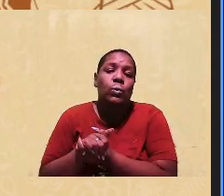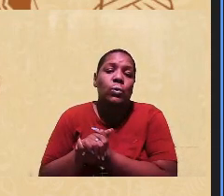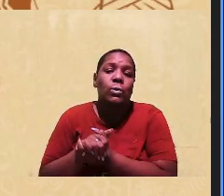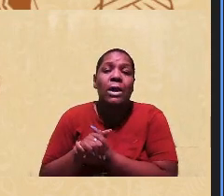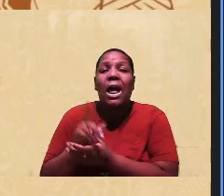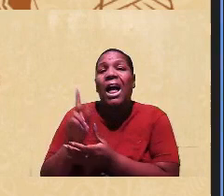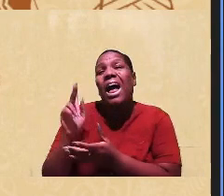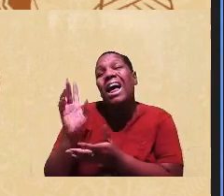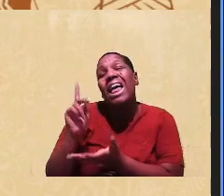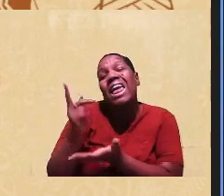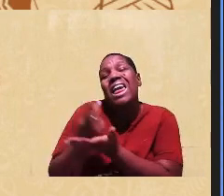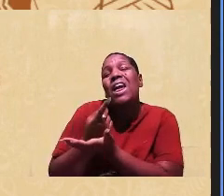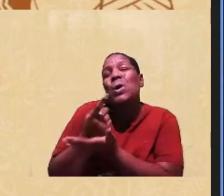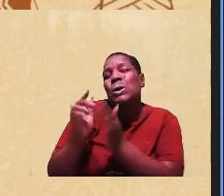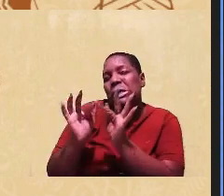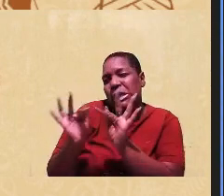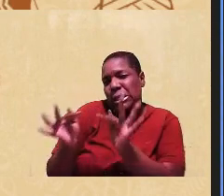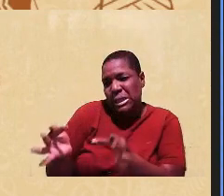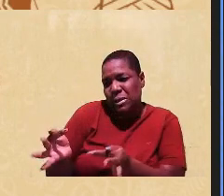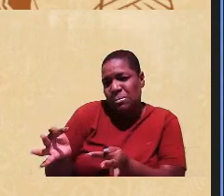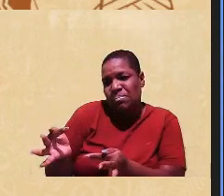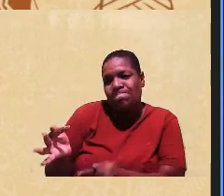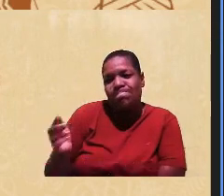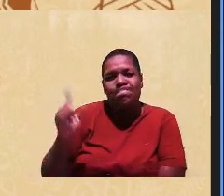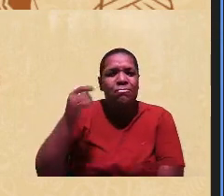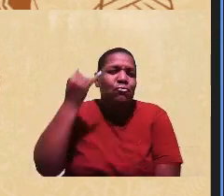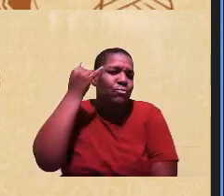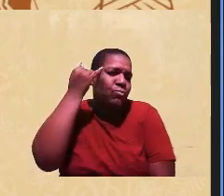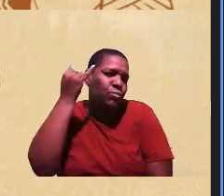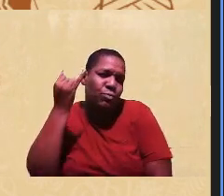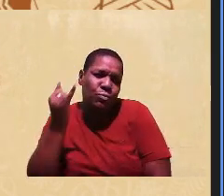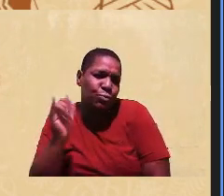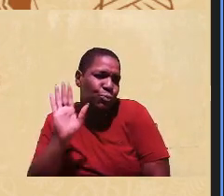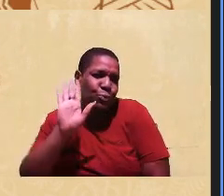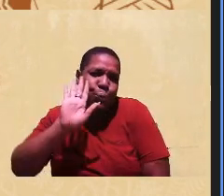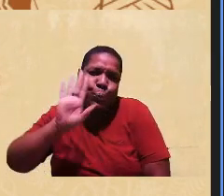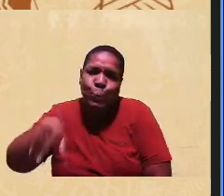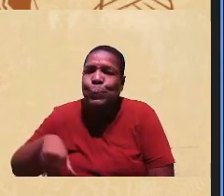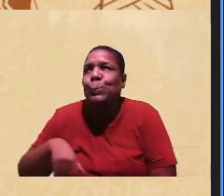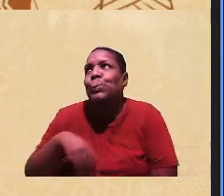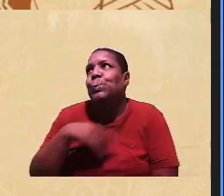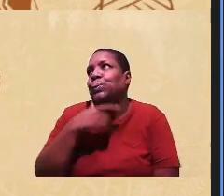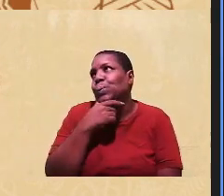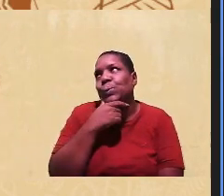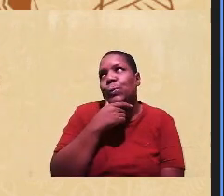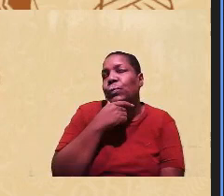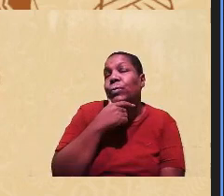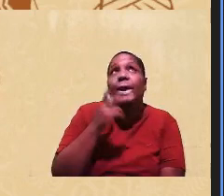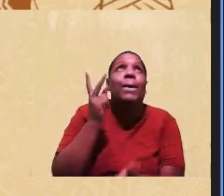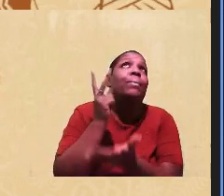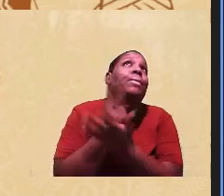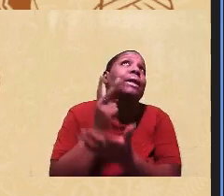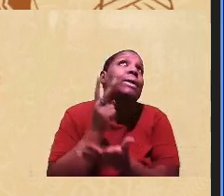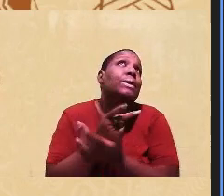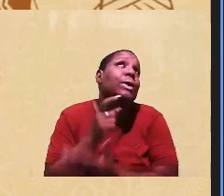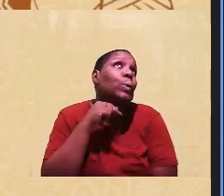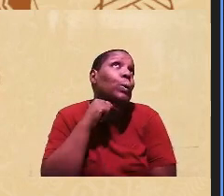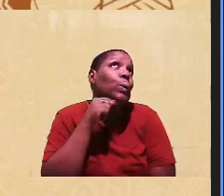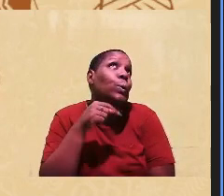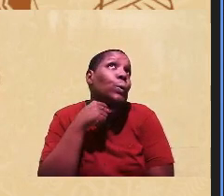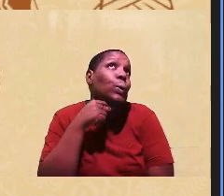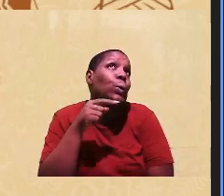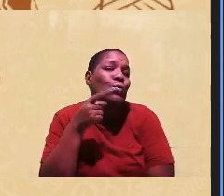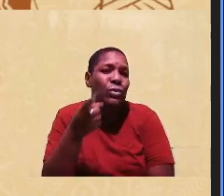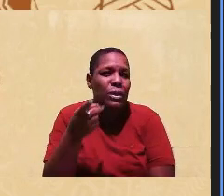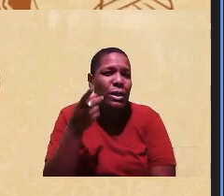equivocados. não tiveram intenção, ah, eles realmente ficaram com dúvida, essa categoria pardo